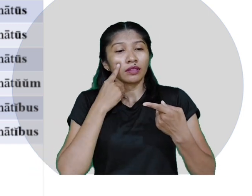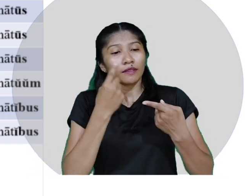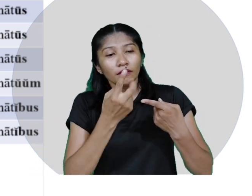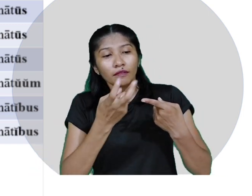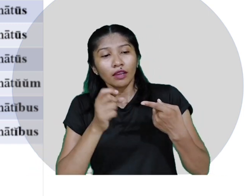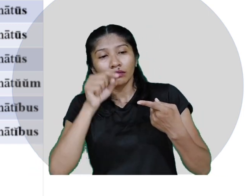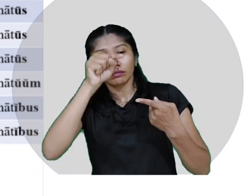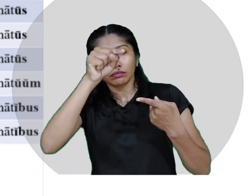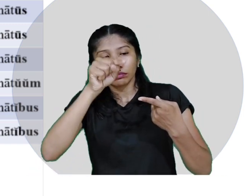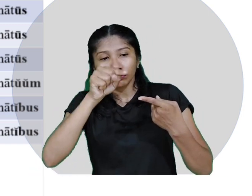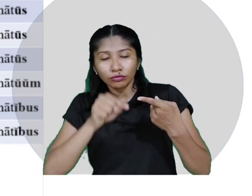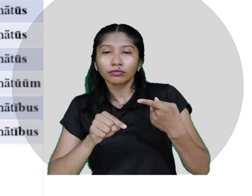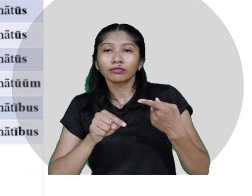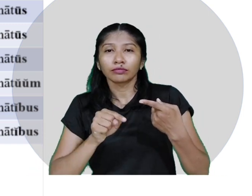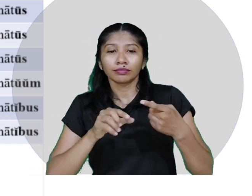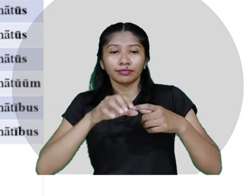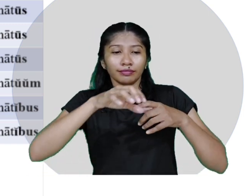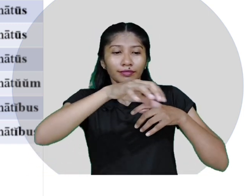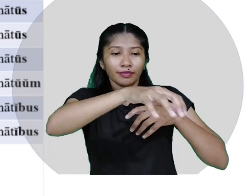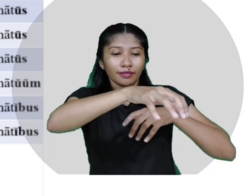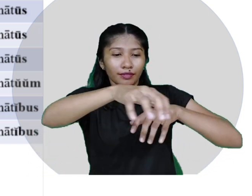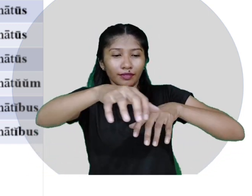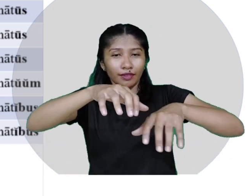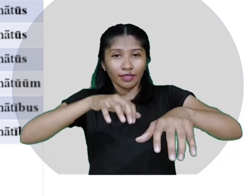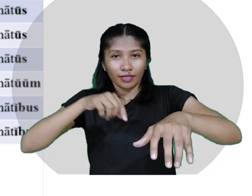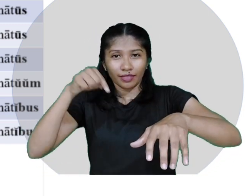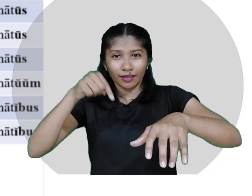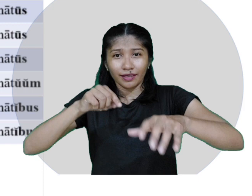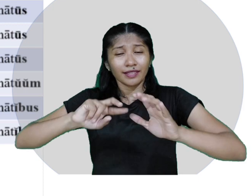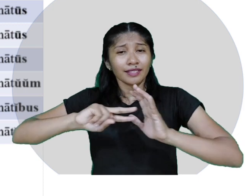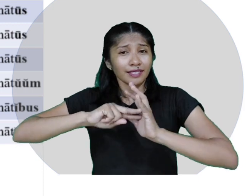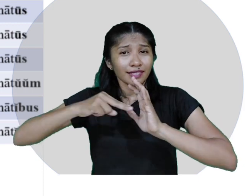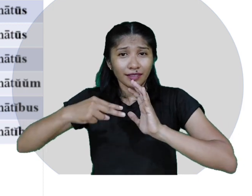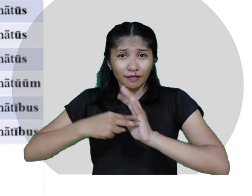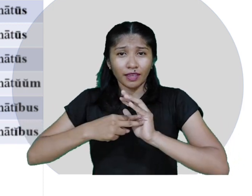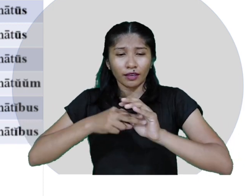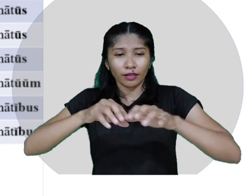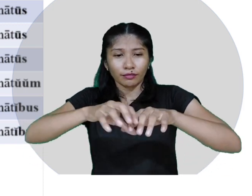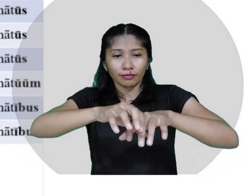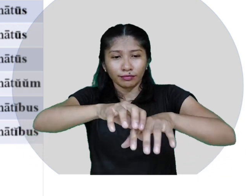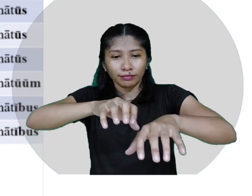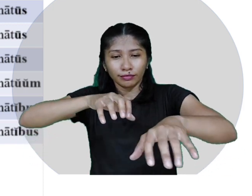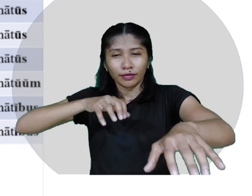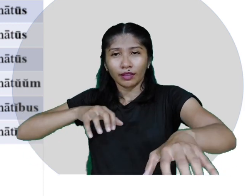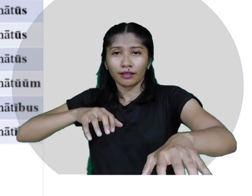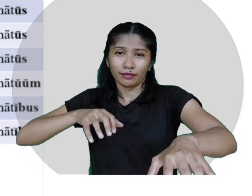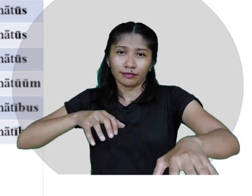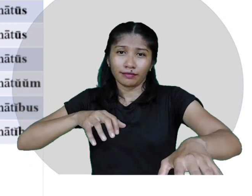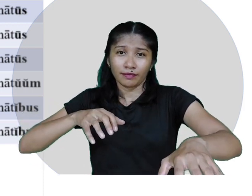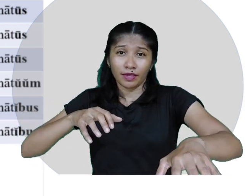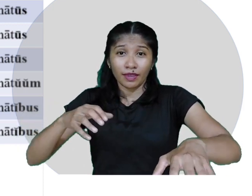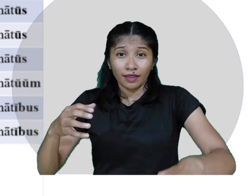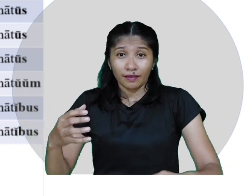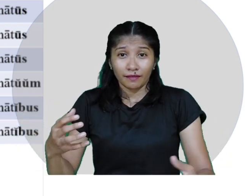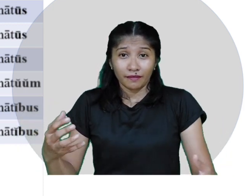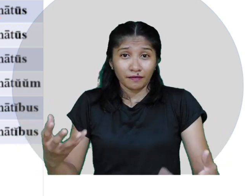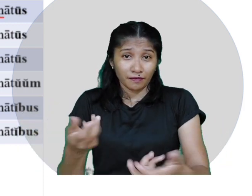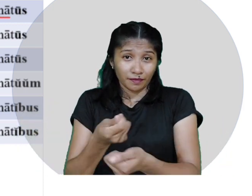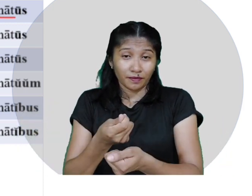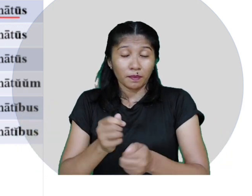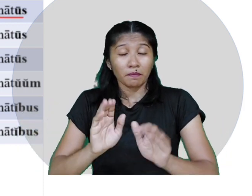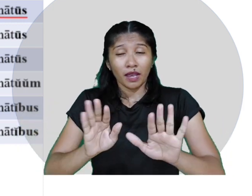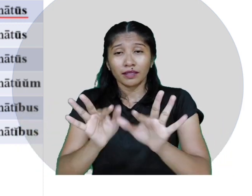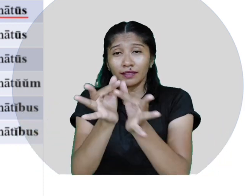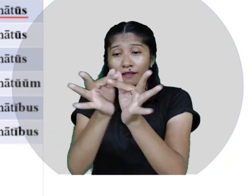laitus est. O senado é favorável. Se eu quiser passar essa frase para o plural, terei que utilizar o